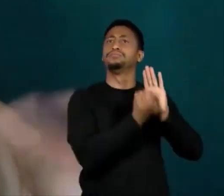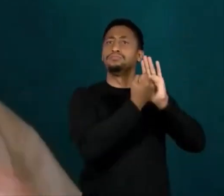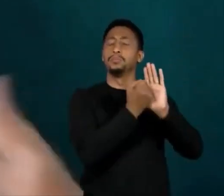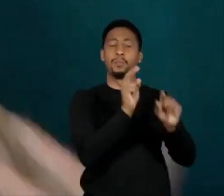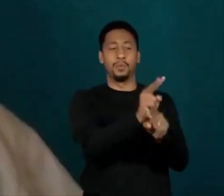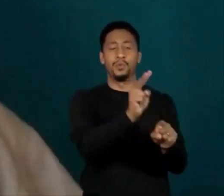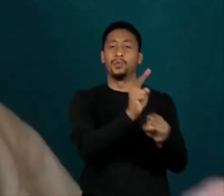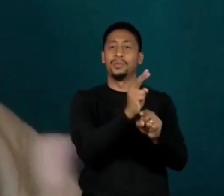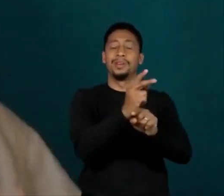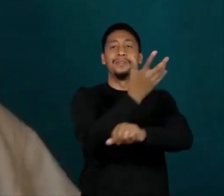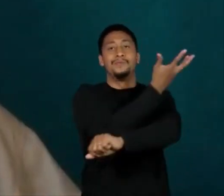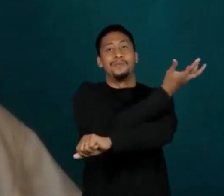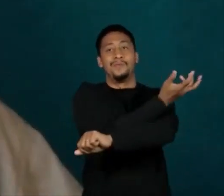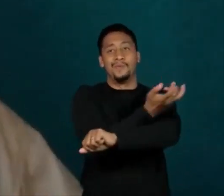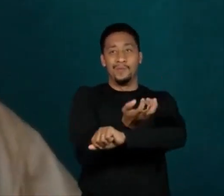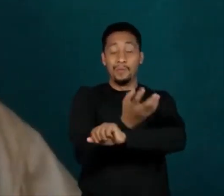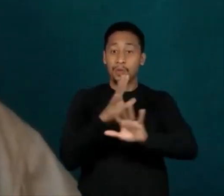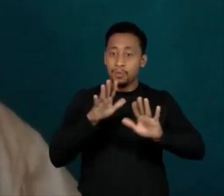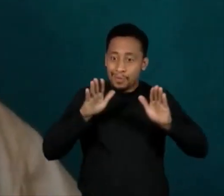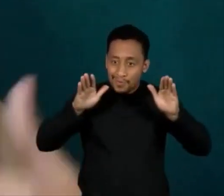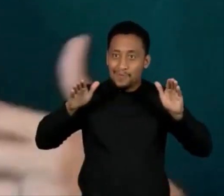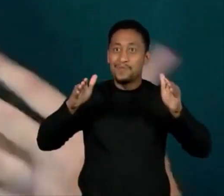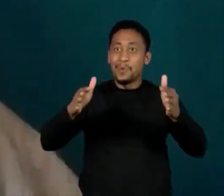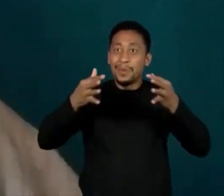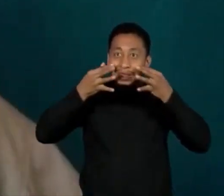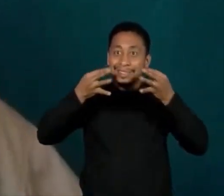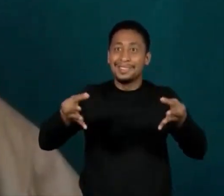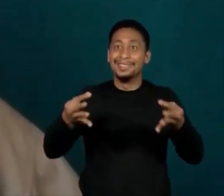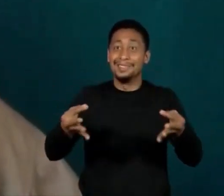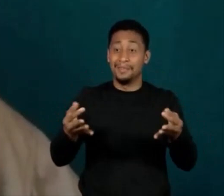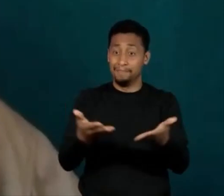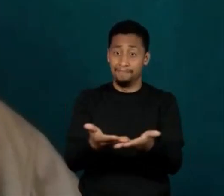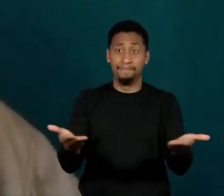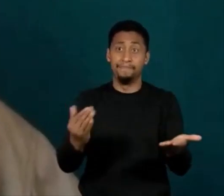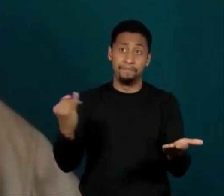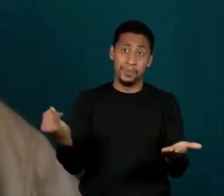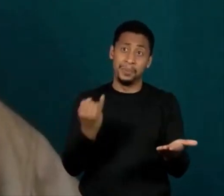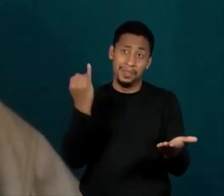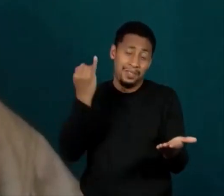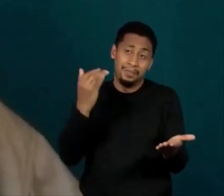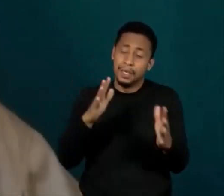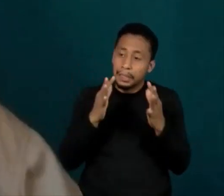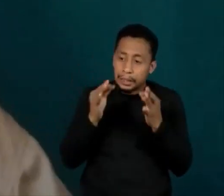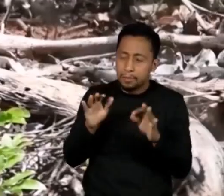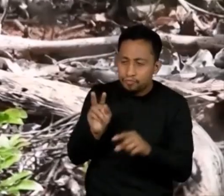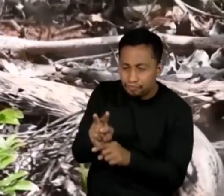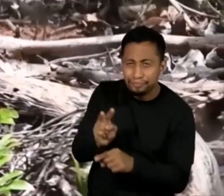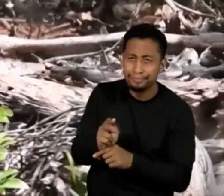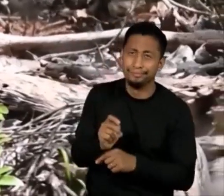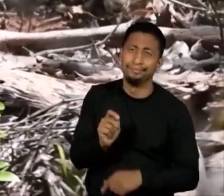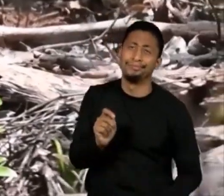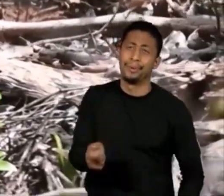cerrado, para chamar a atenção para esse bioma que é tão importante e que recebe tão pouca atenção de conservação.